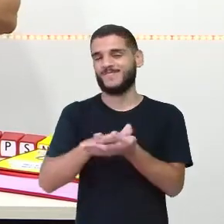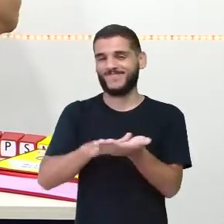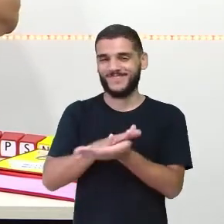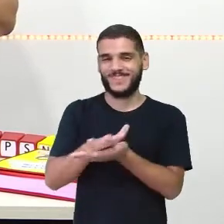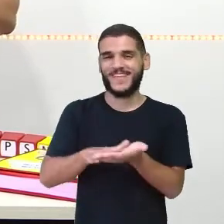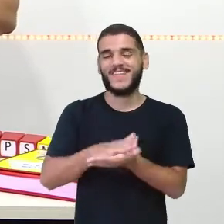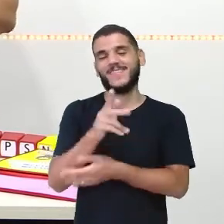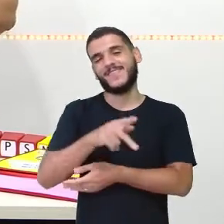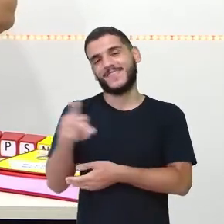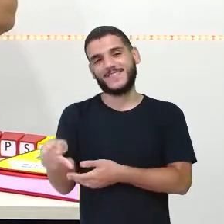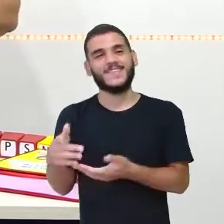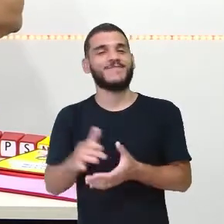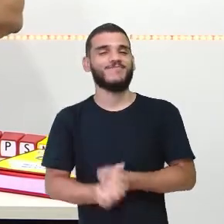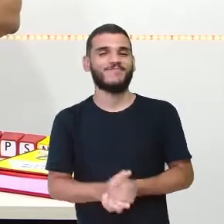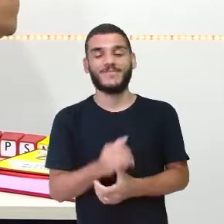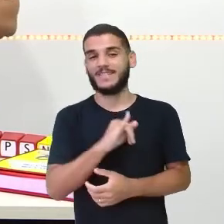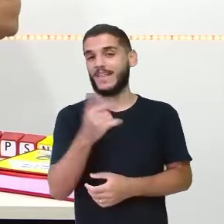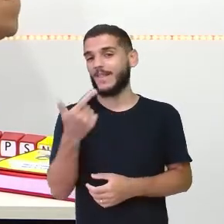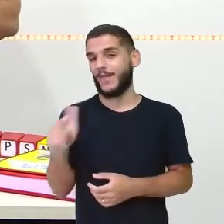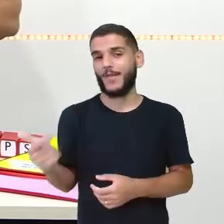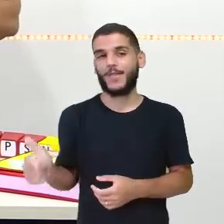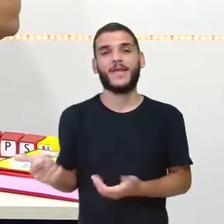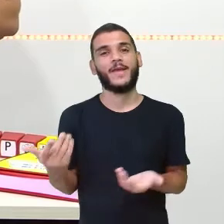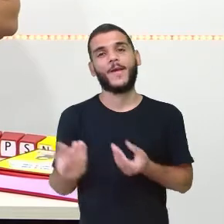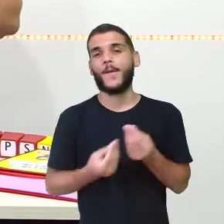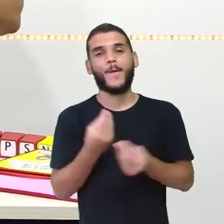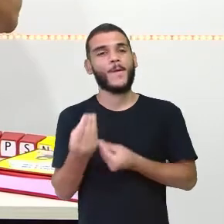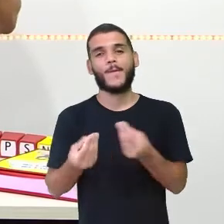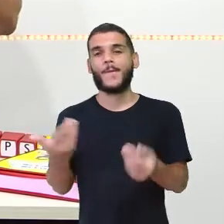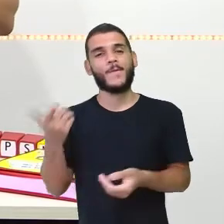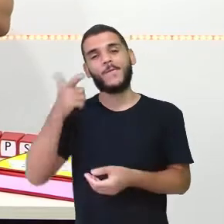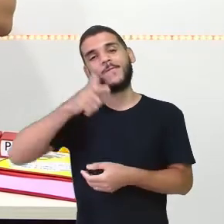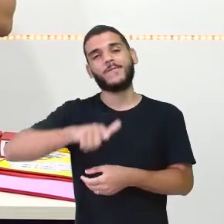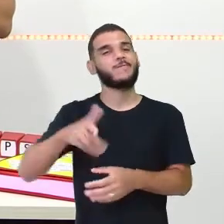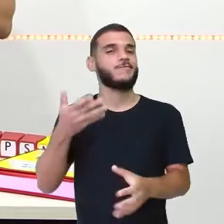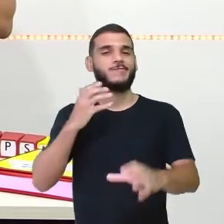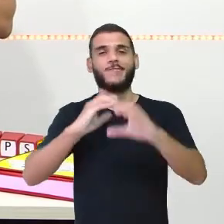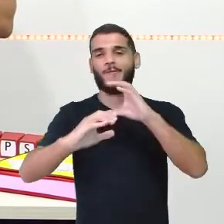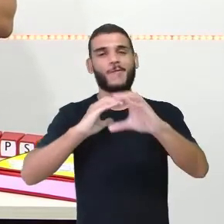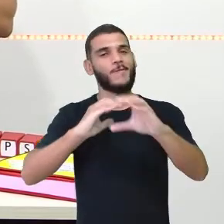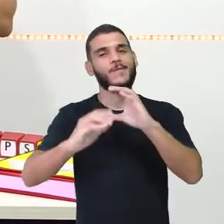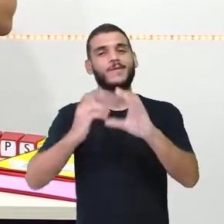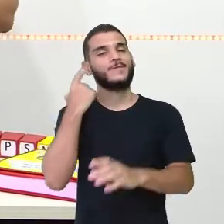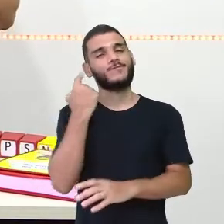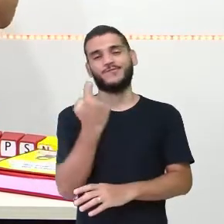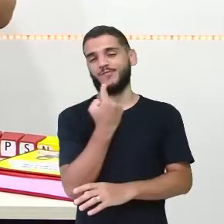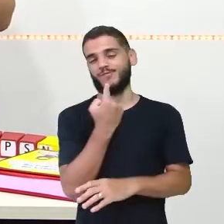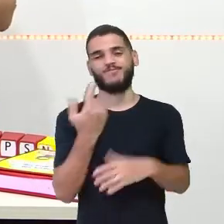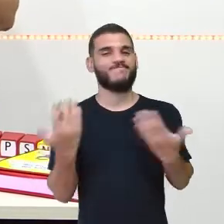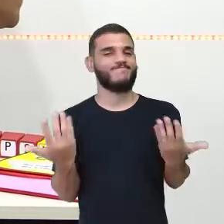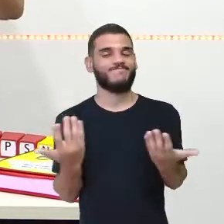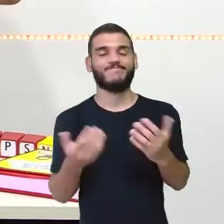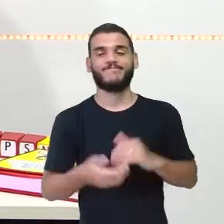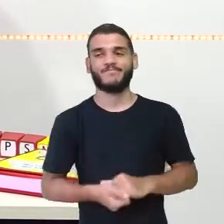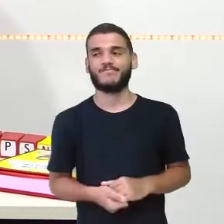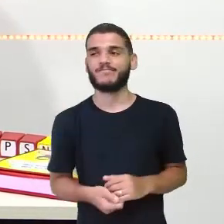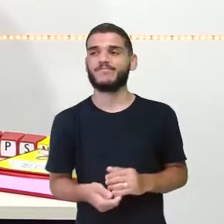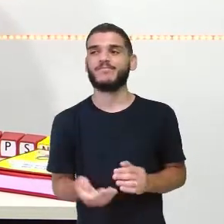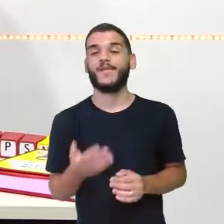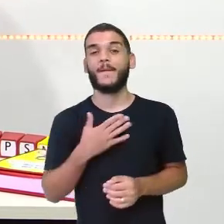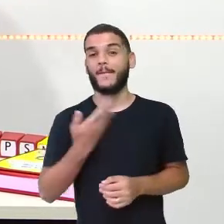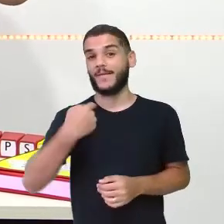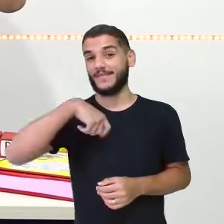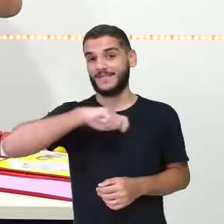Sem você, com certeza, eu não conseguiria chegar aos nossos alunos surdos. E o meu sinal?